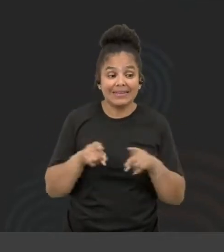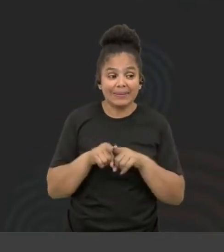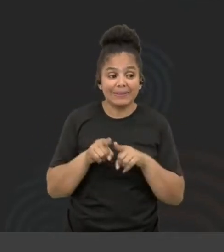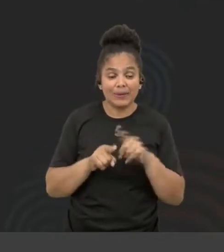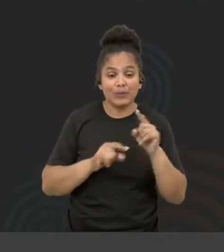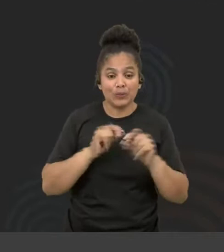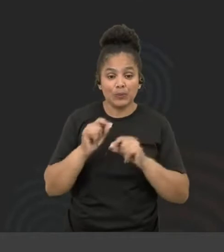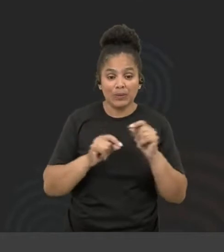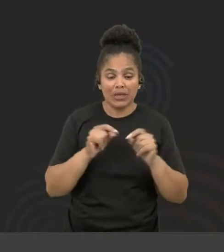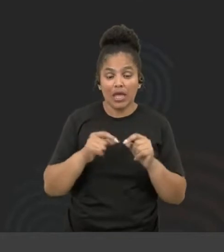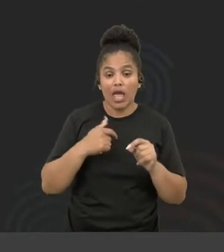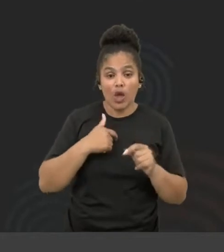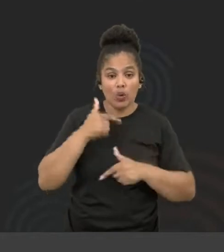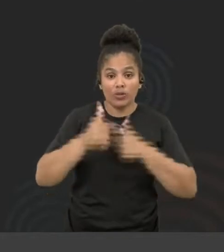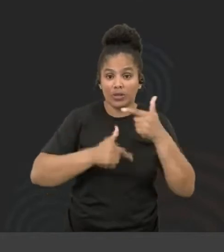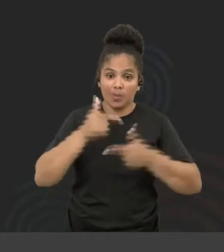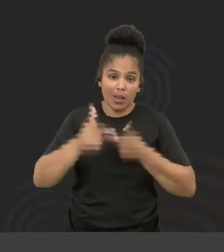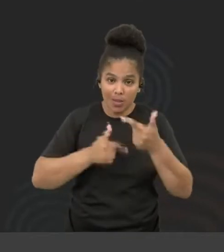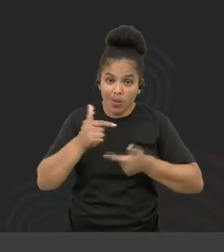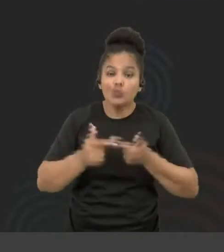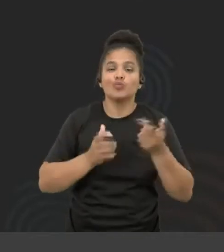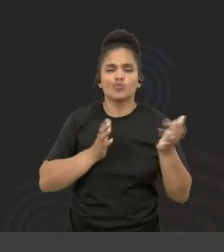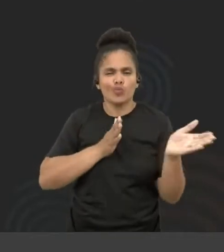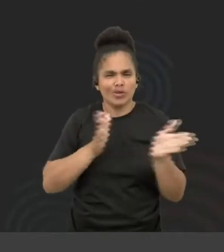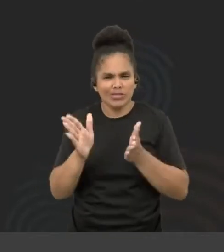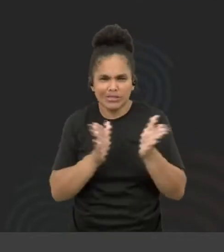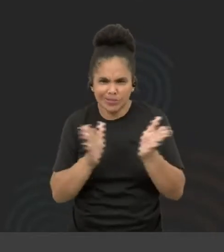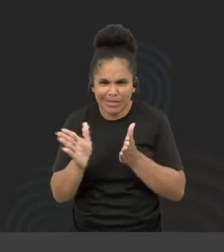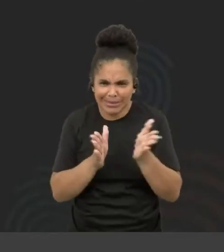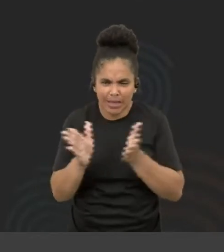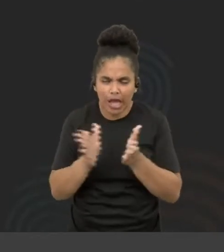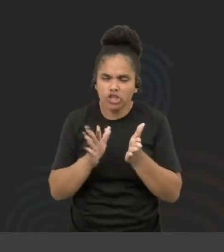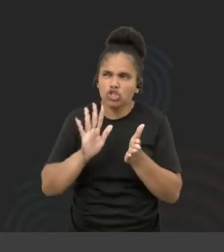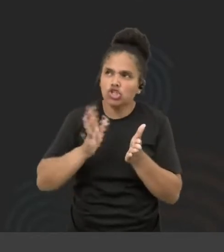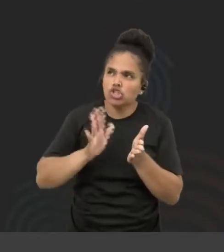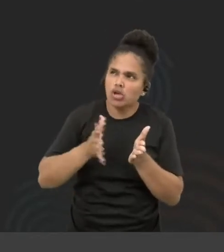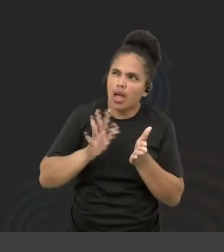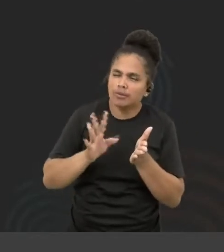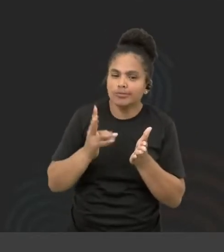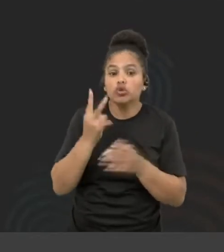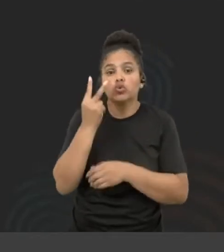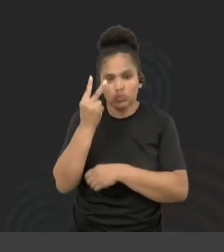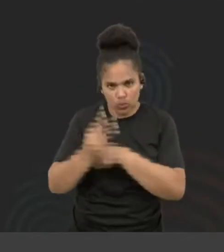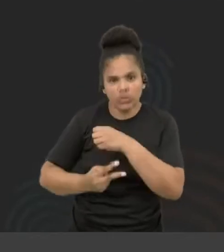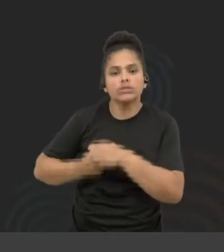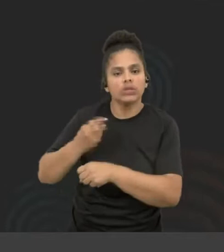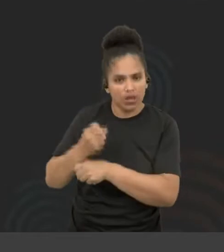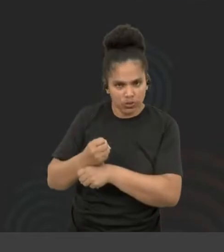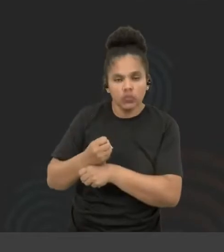Estou trabalhando com acessibilidade tem dois anos.